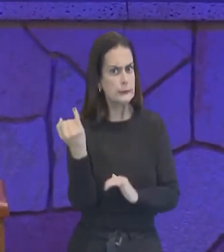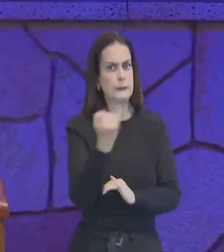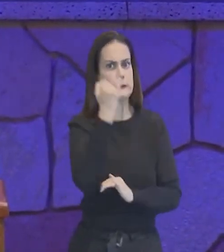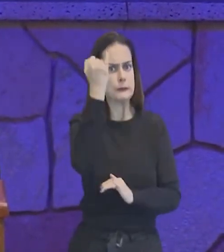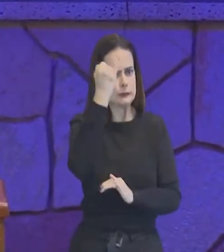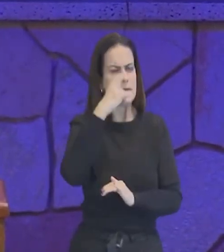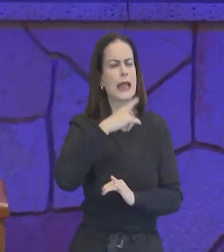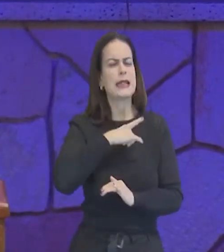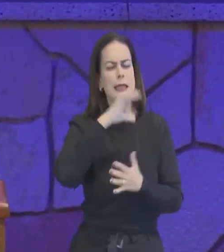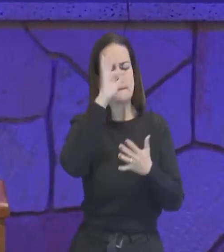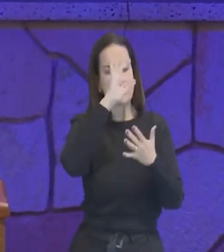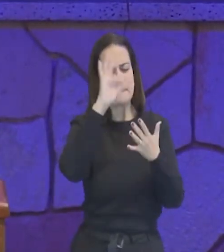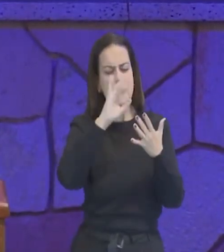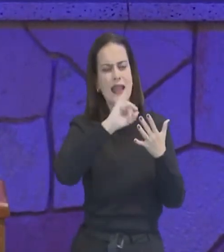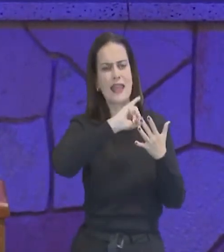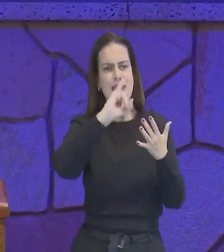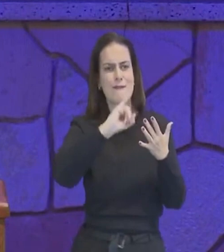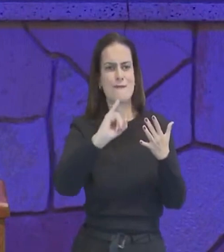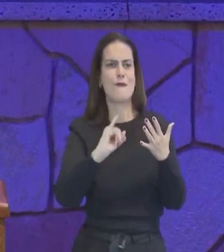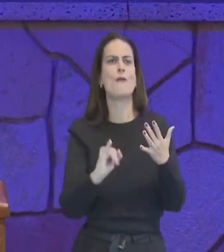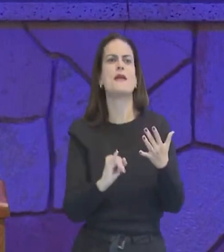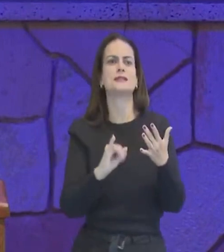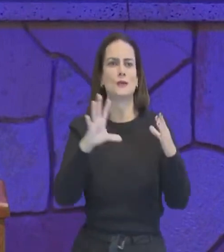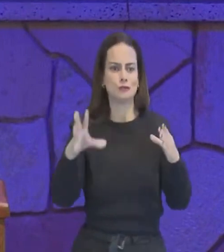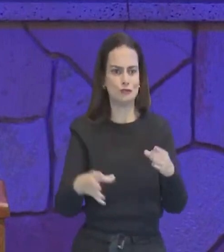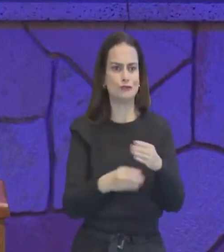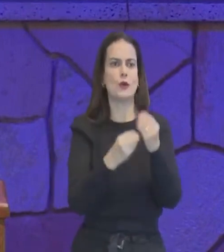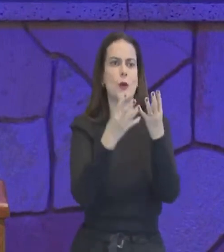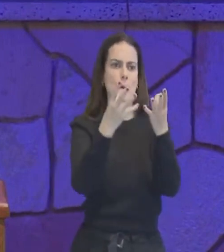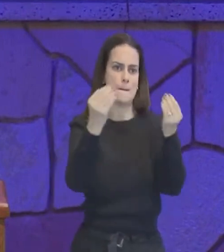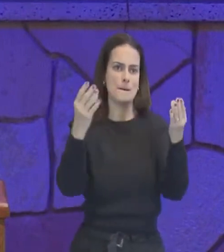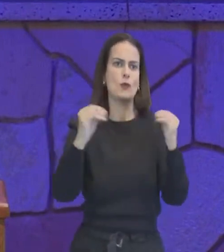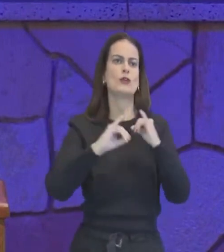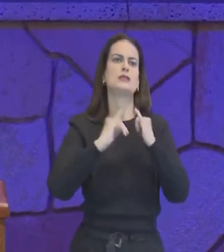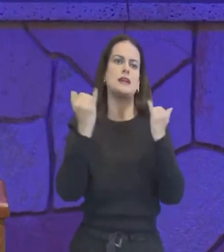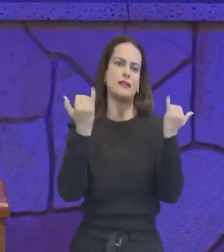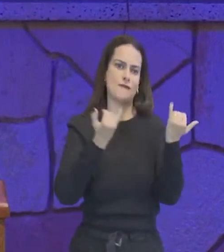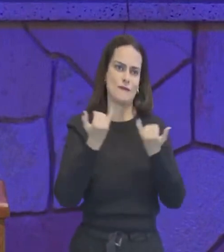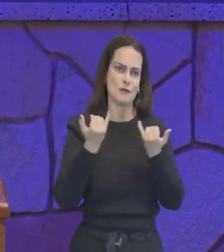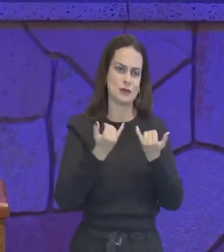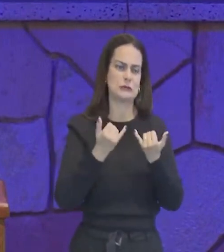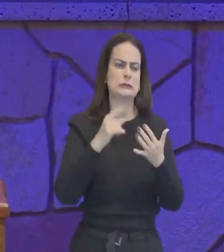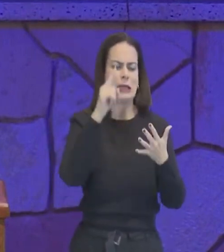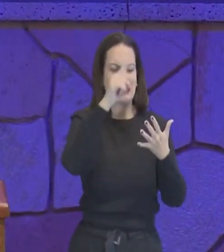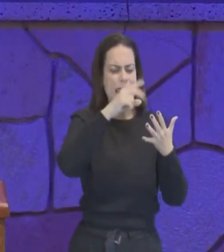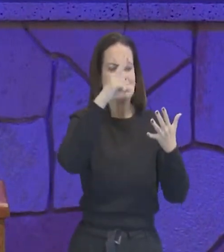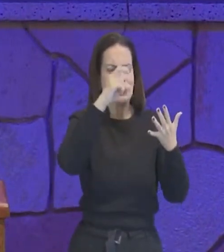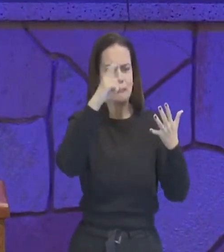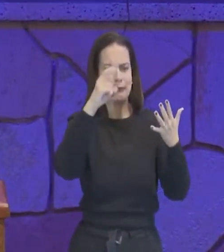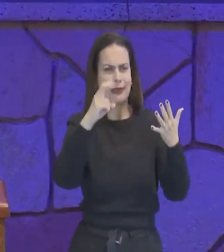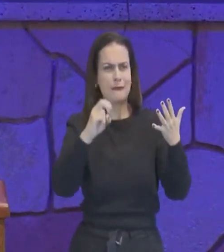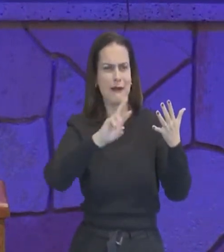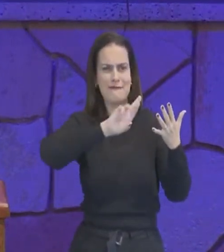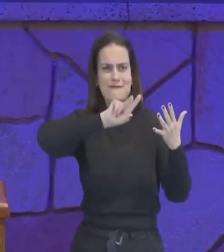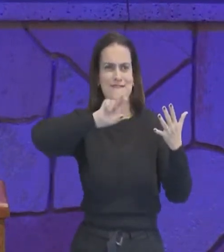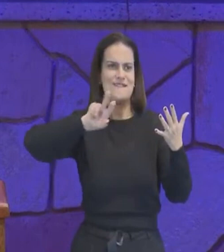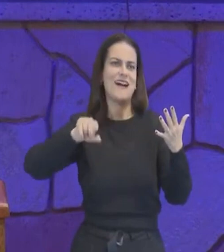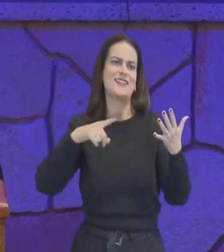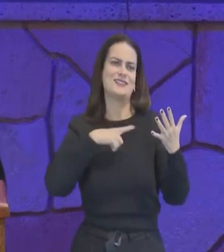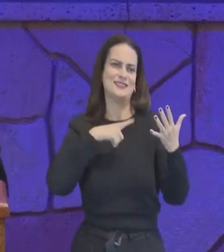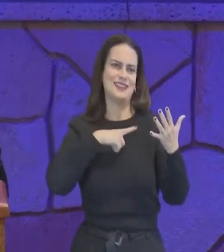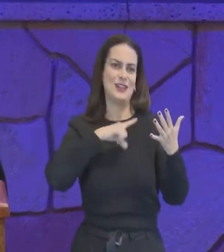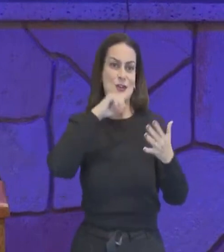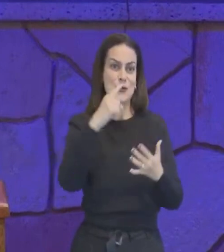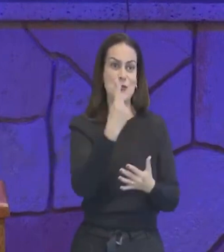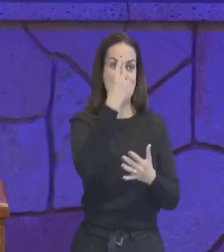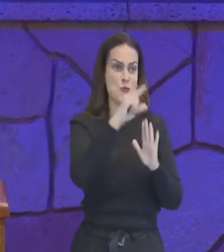informações, num texto só, ele aborda vários assuntos, num só